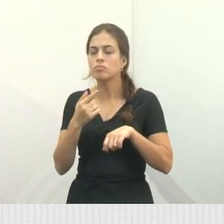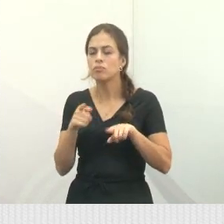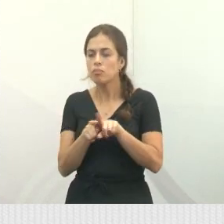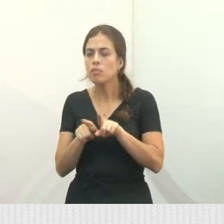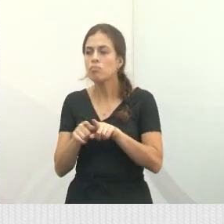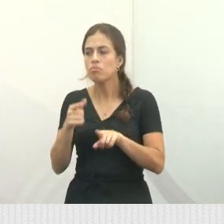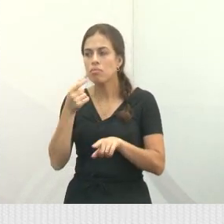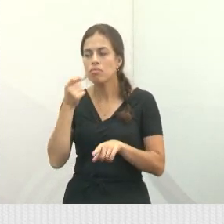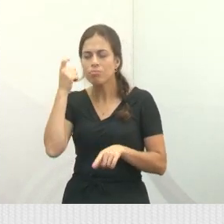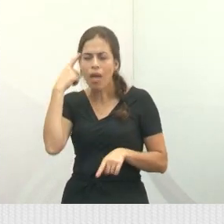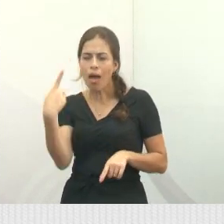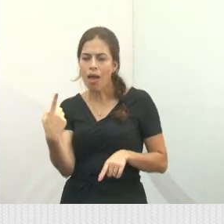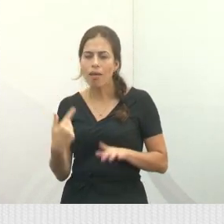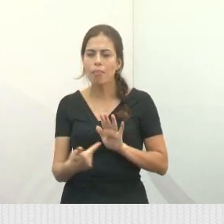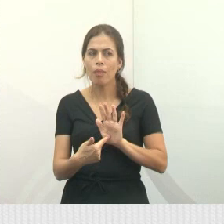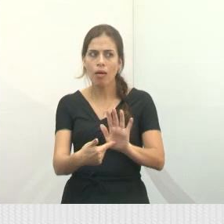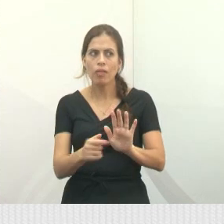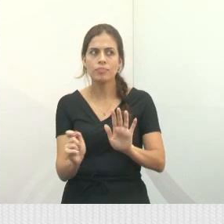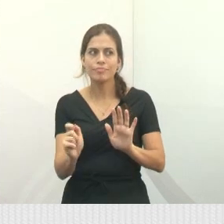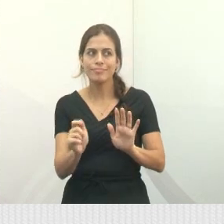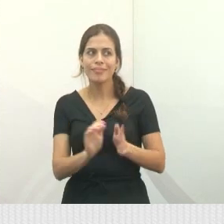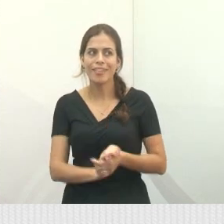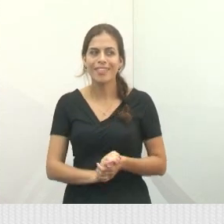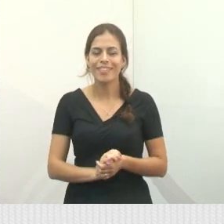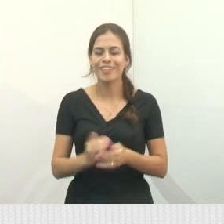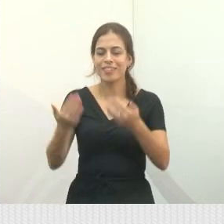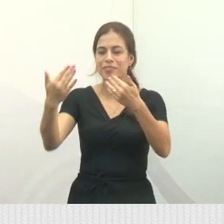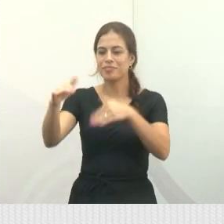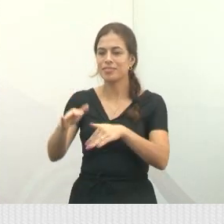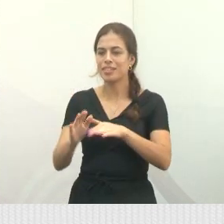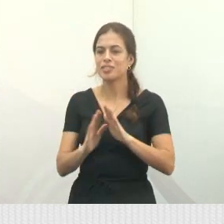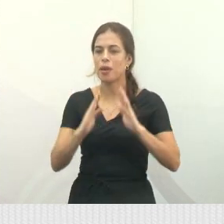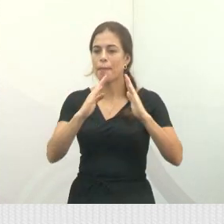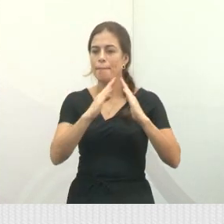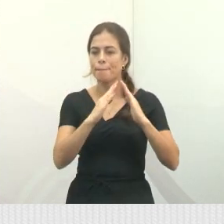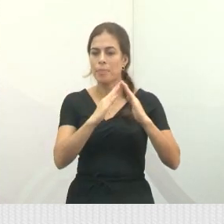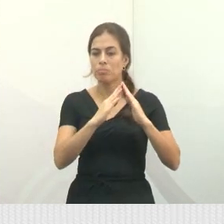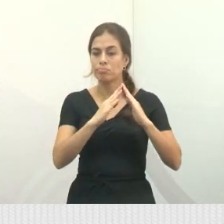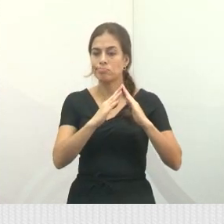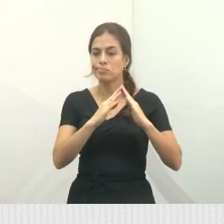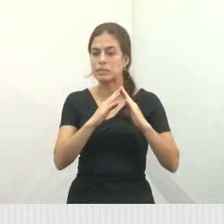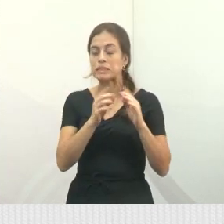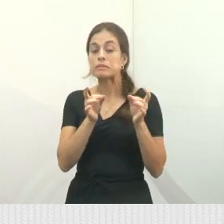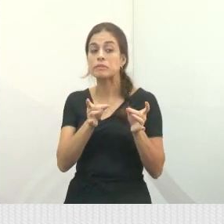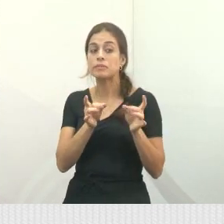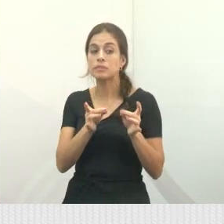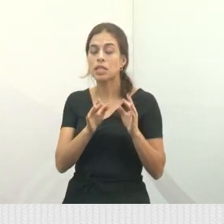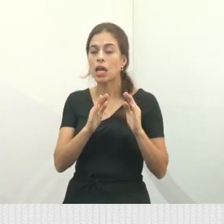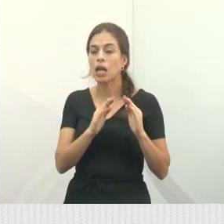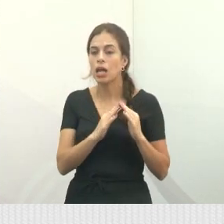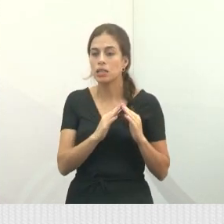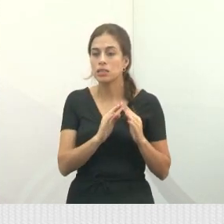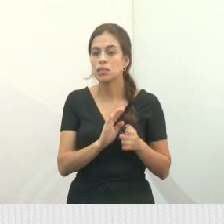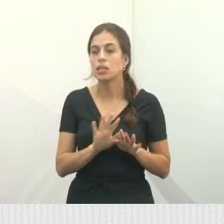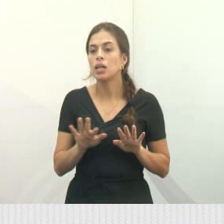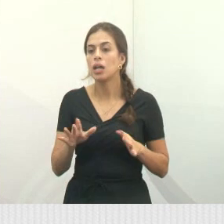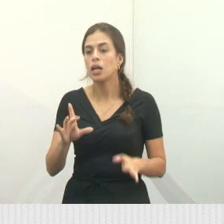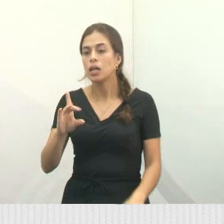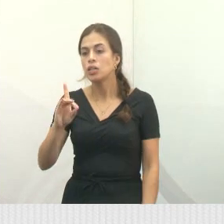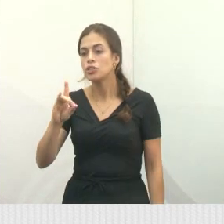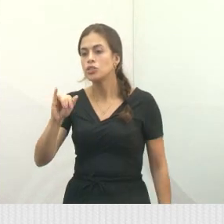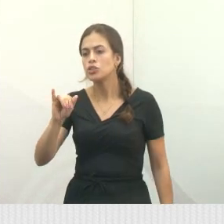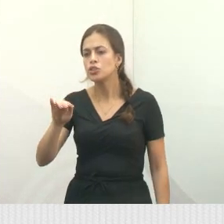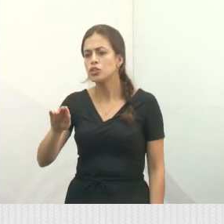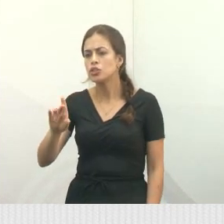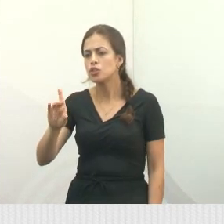problema. Ó, apontei o problema. Em frente ali à imobiliária do Diobel, certo? Olha lá. Ó quanta gente de pé. E eu